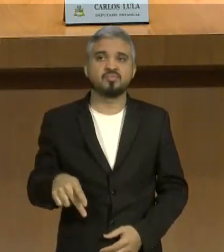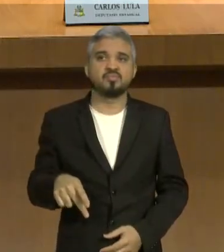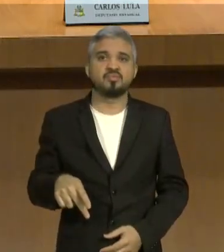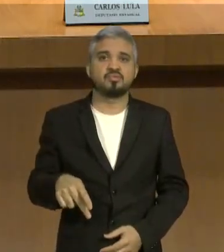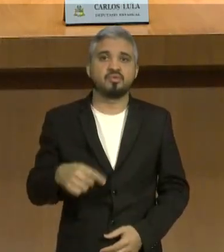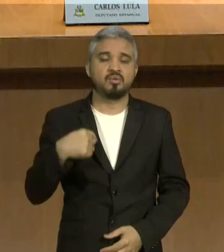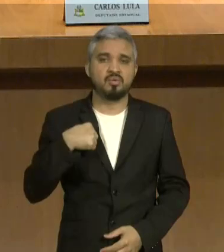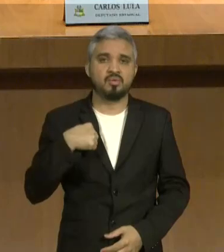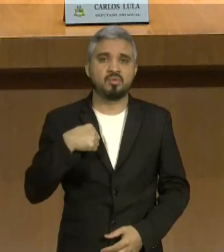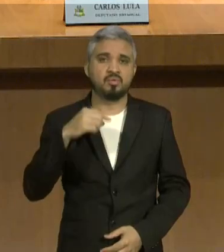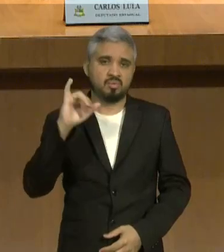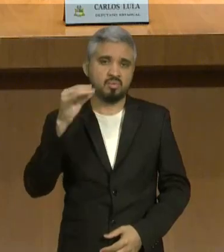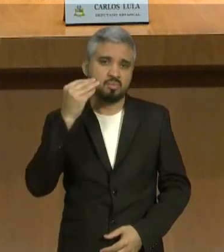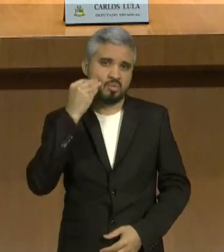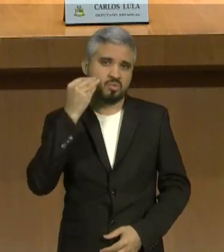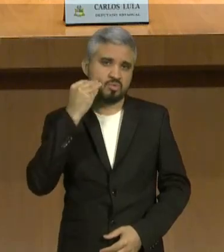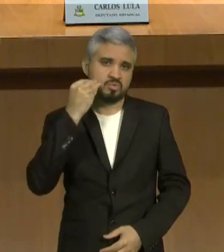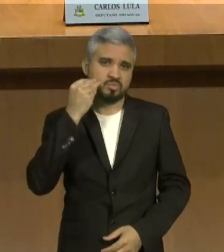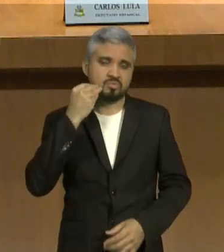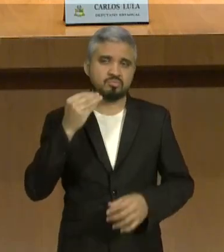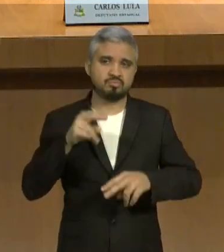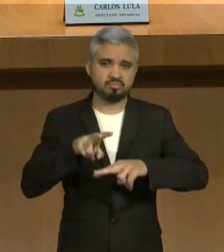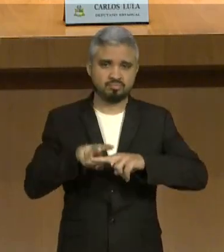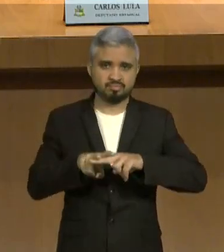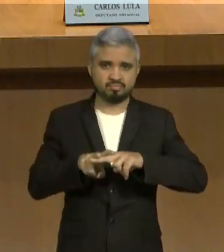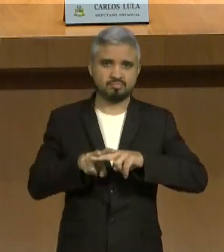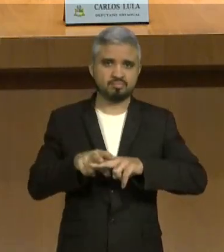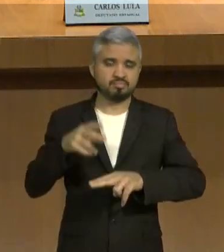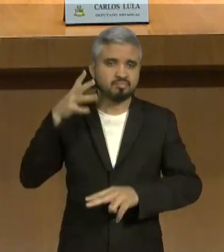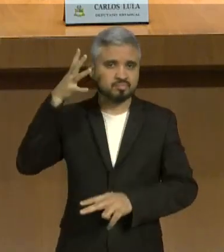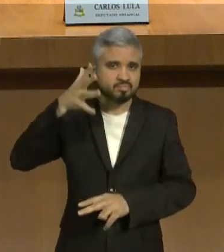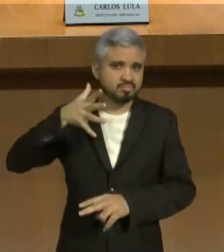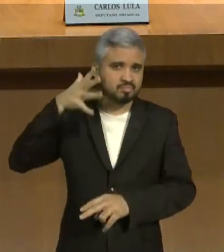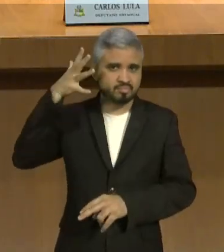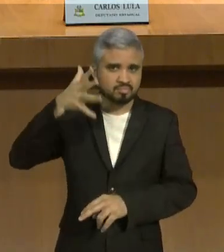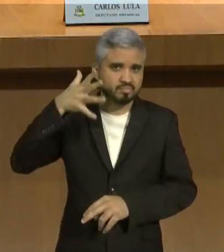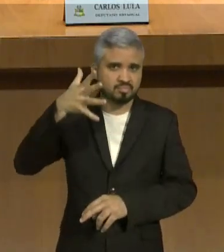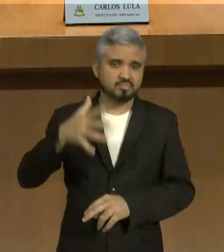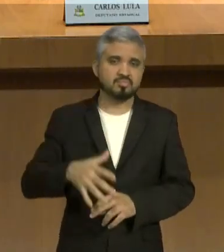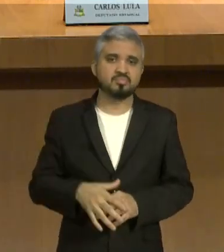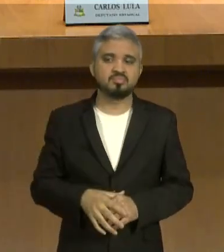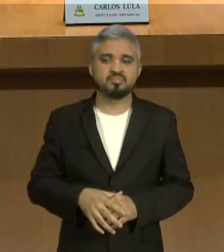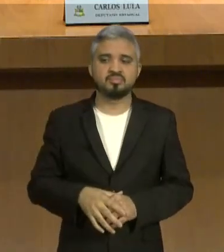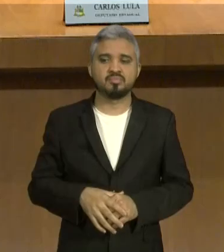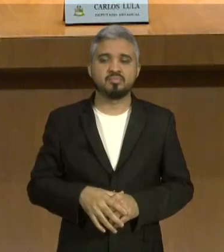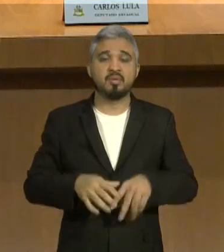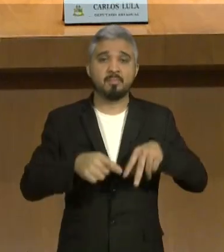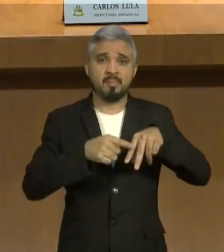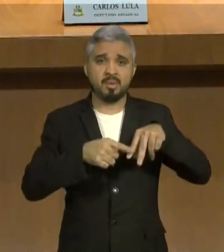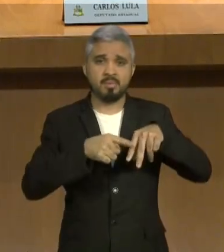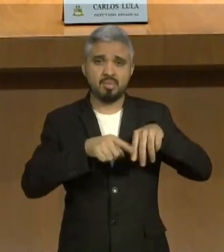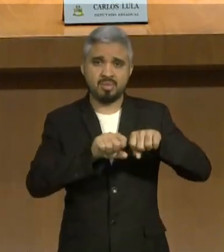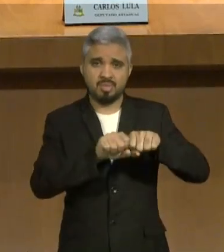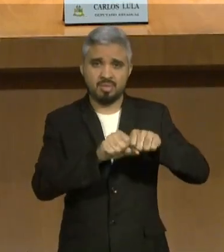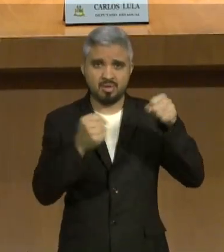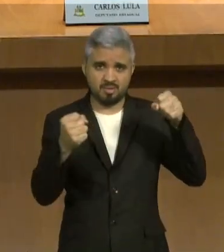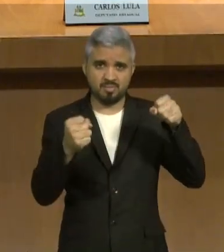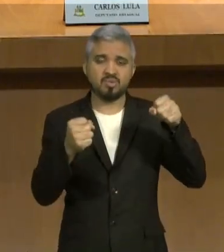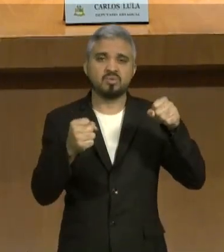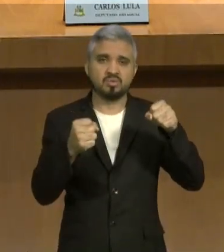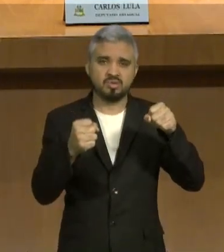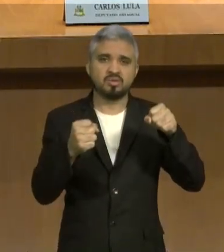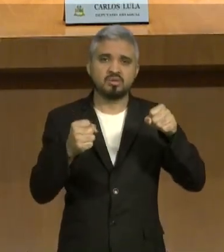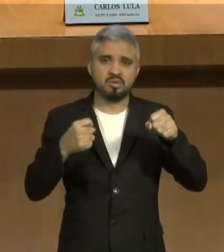falar daqui, porque eu estou com a perna quebrada, estou aqui na cadeira de rodas, é onde eu sofri um acidente